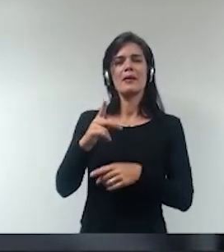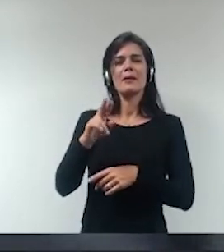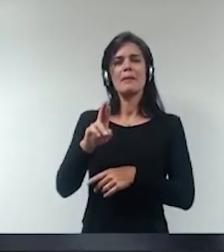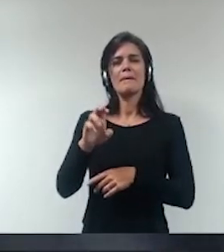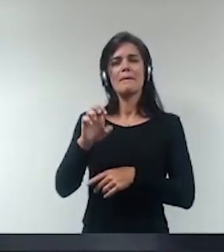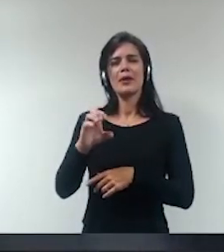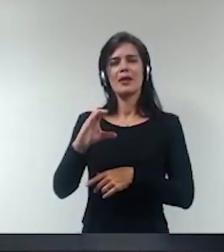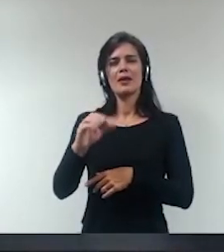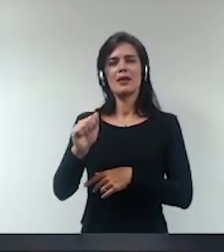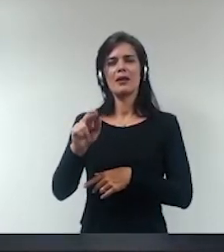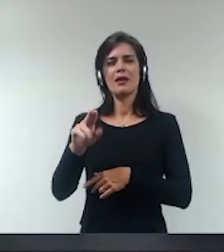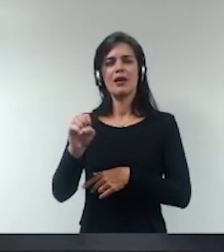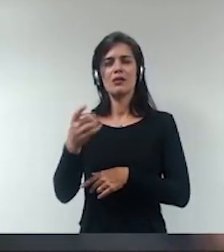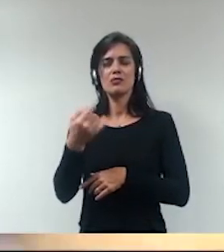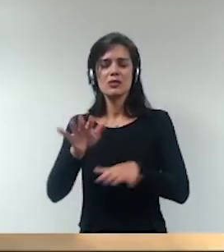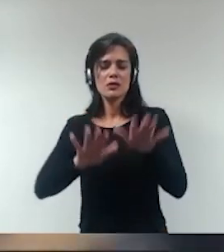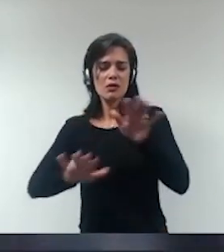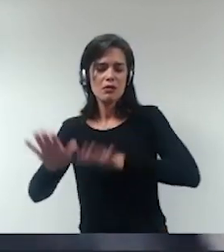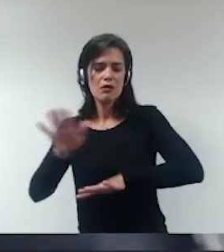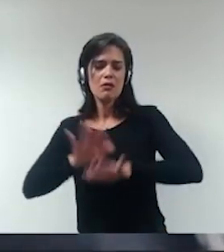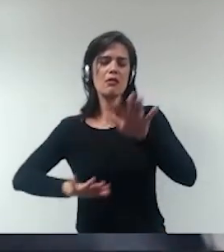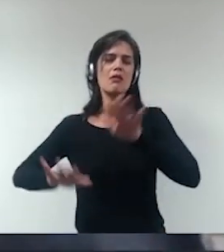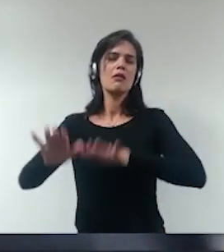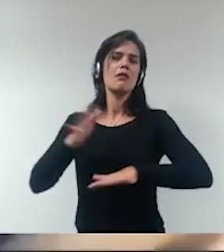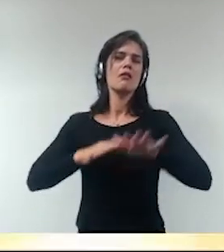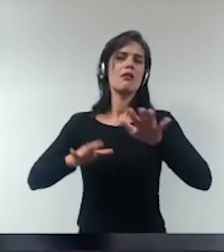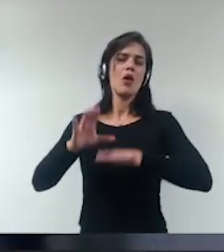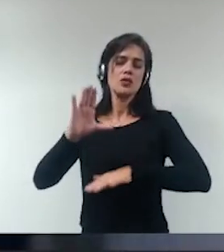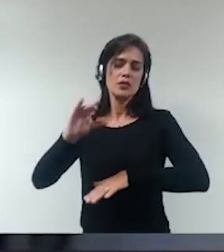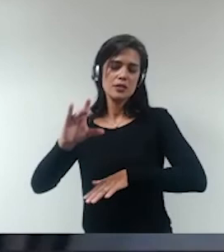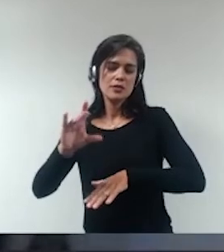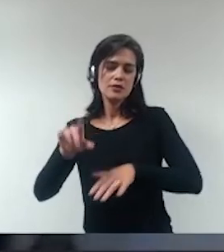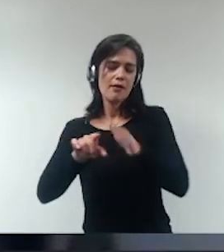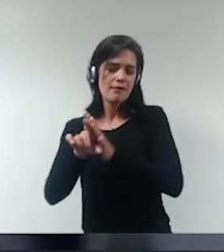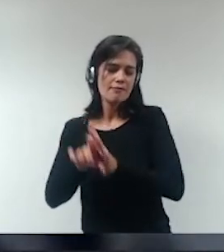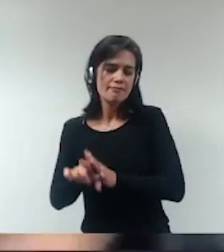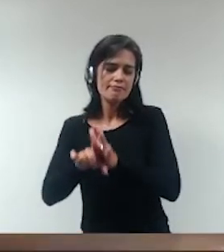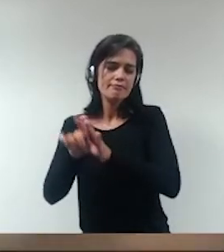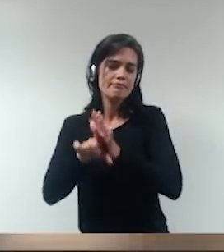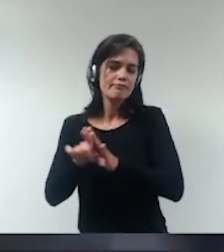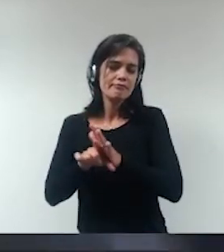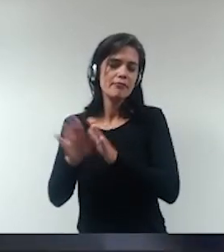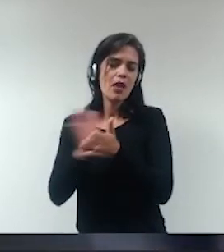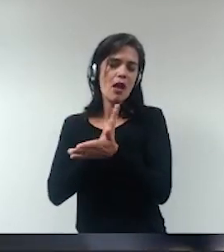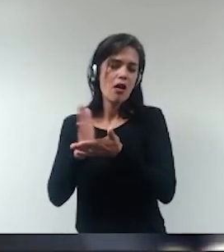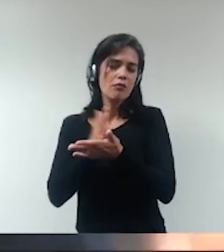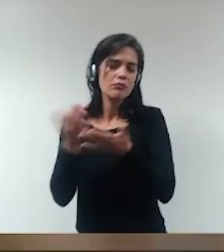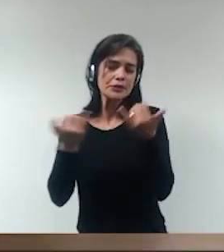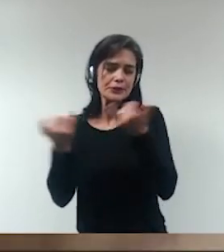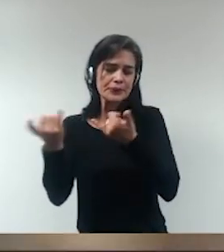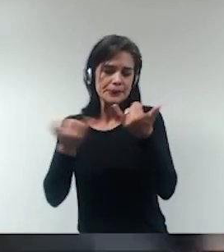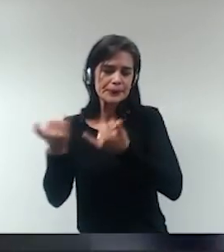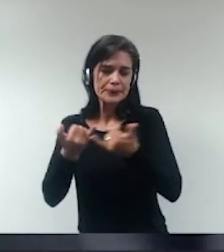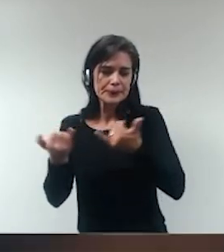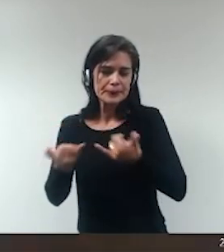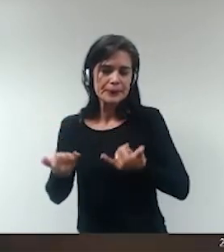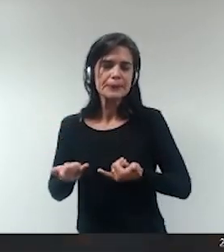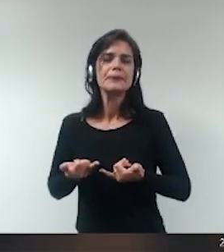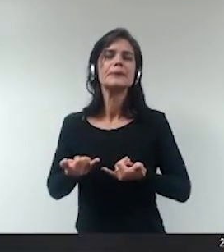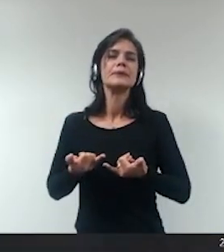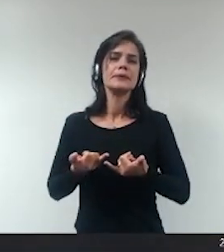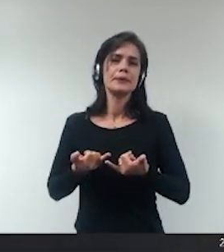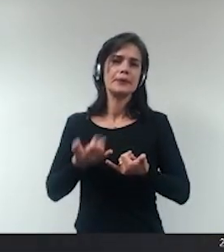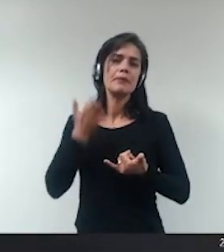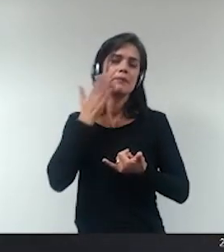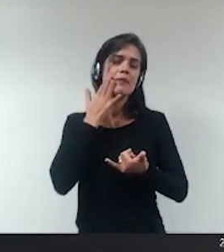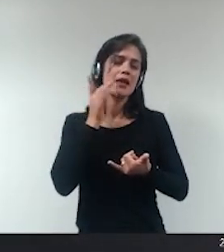observância da ciência com elementos informadores da definição do